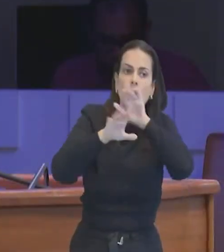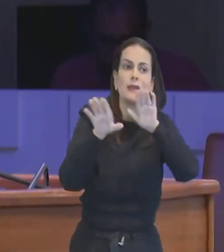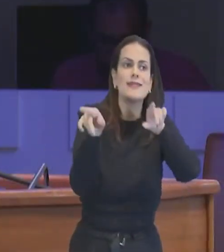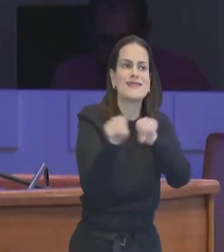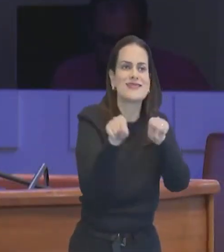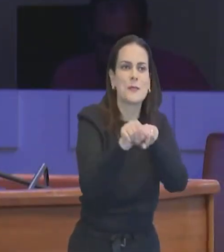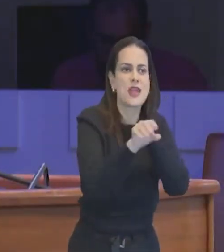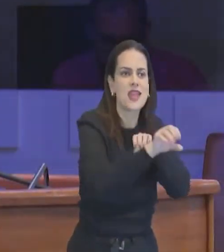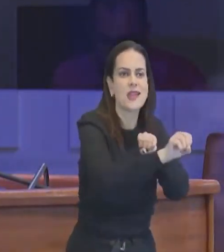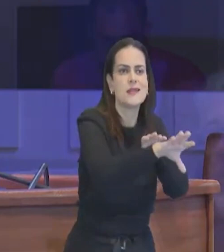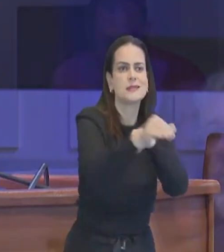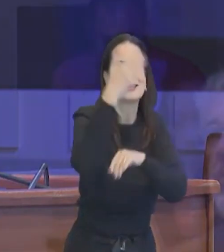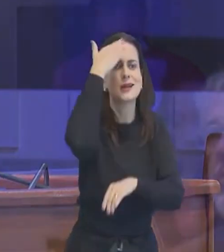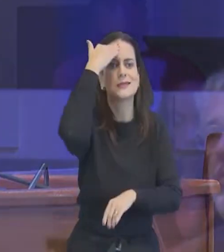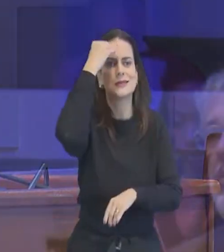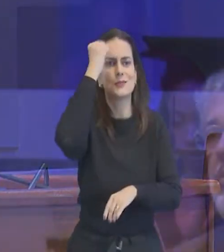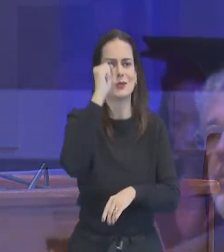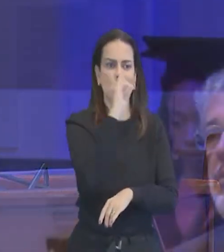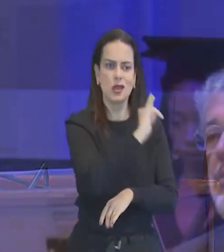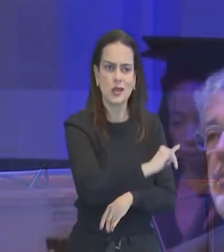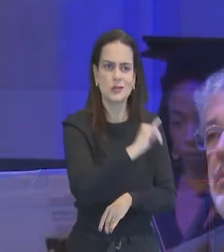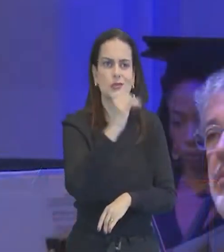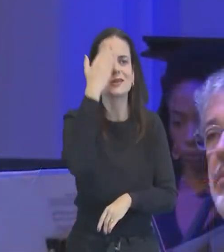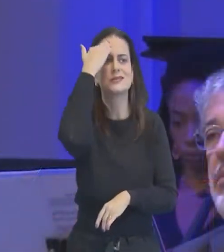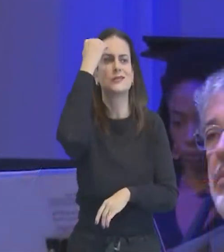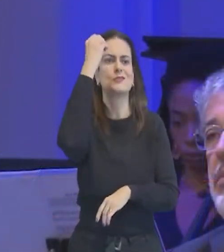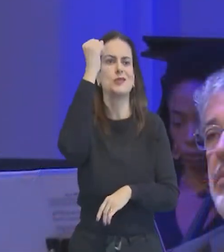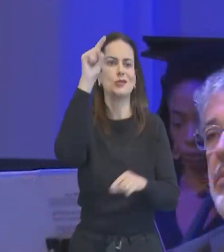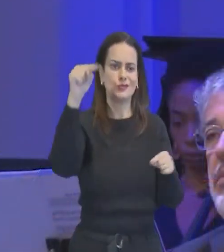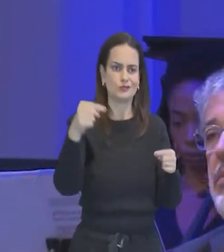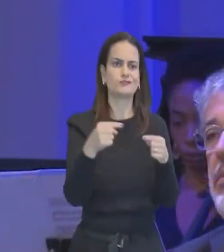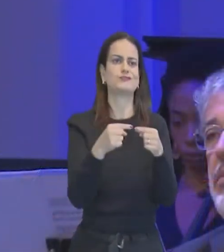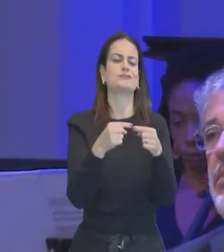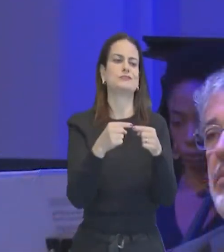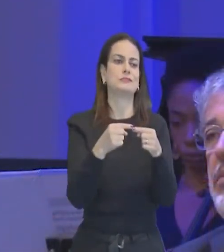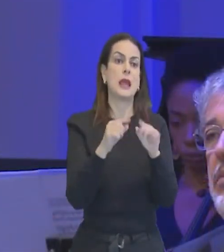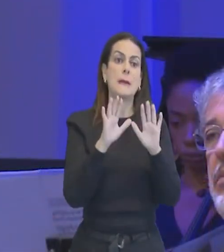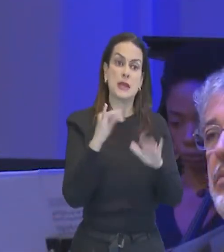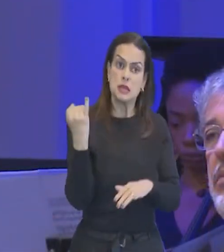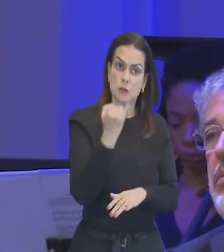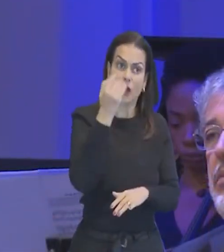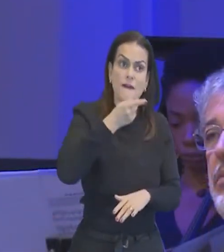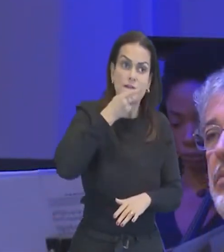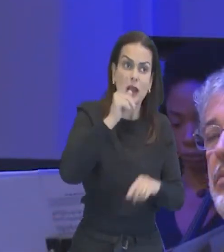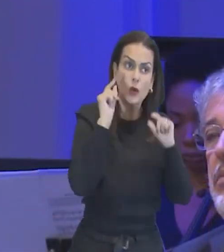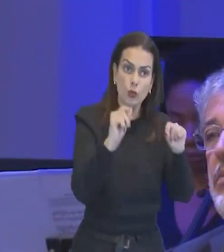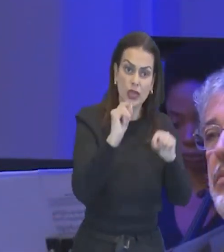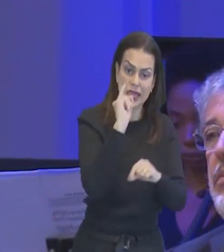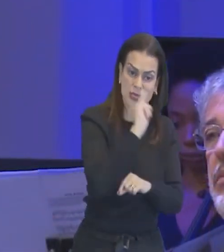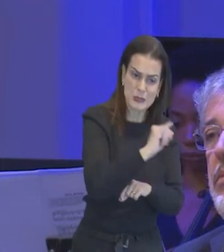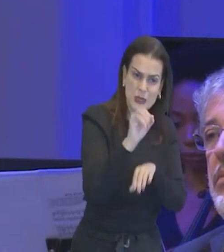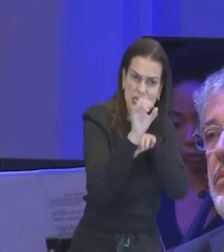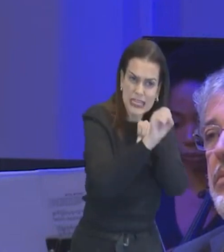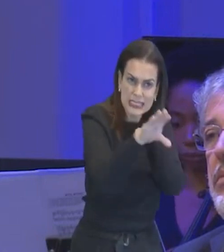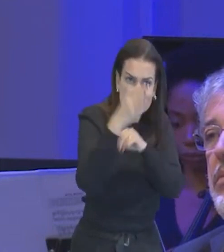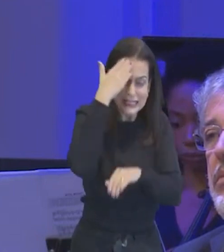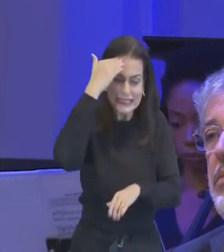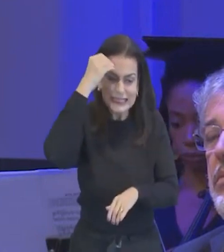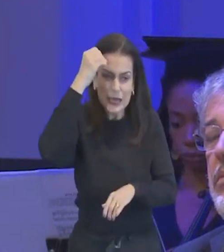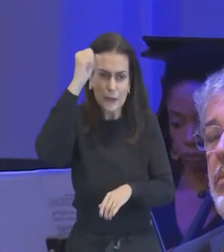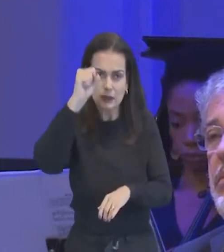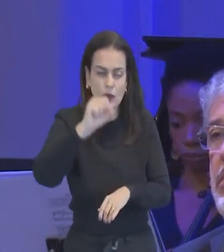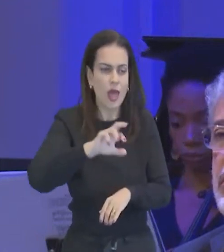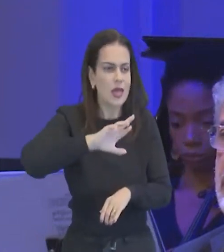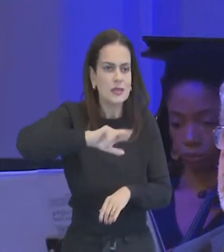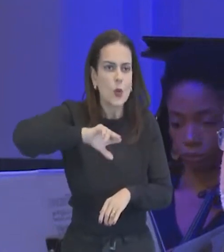sabedoria, ensinar com sabedoria, e aqui vale dizer, que esse instruir e ensinar com sabedoria, não é